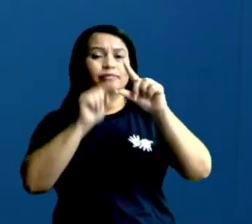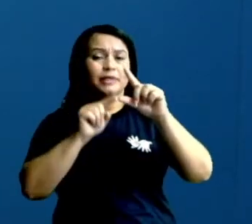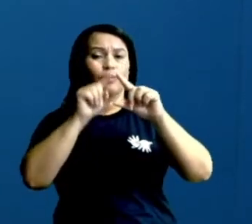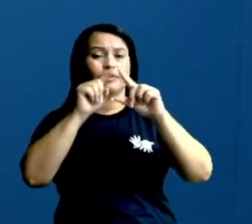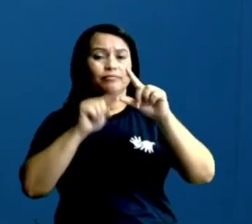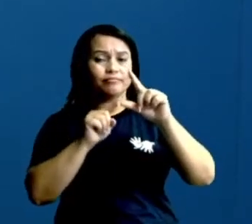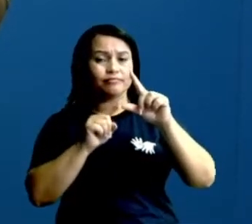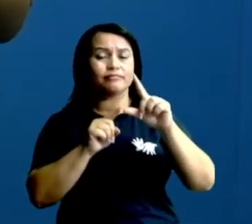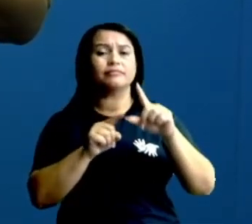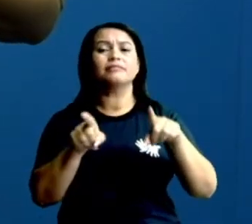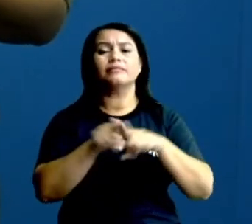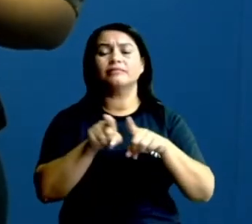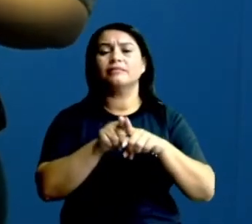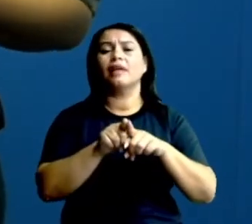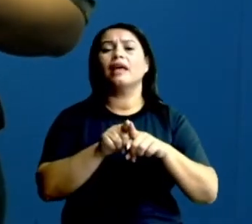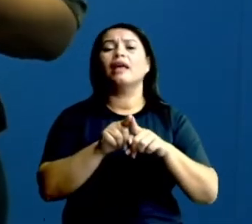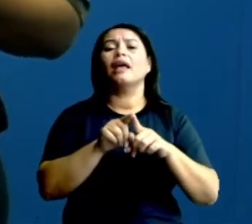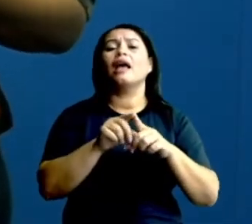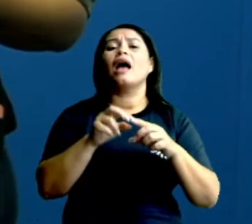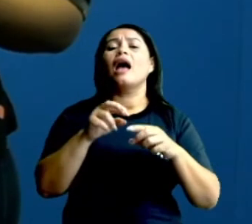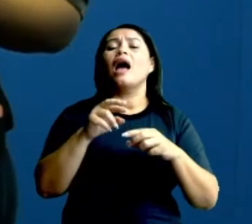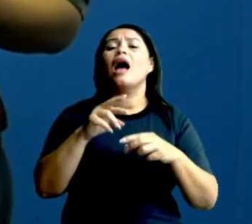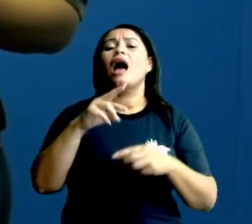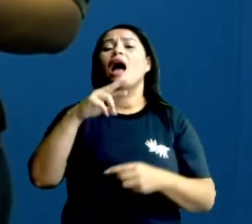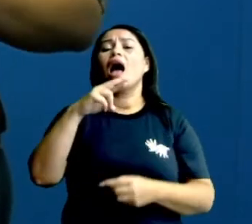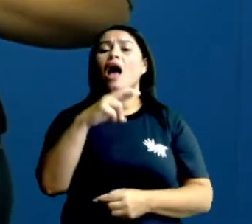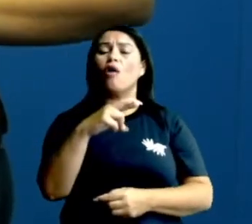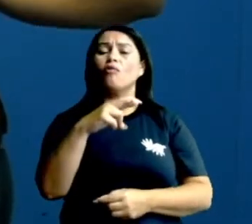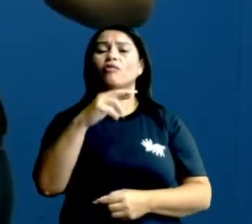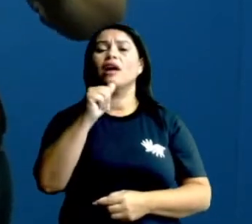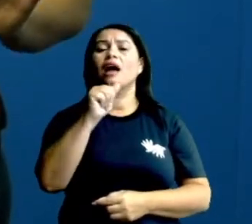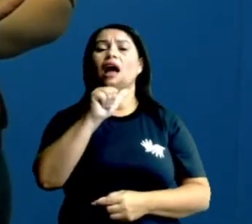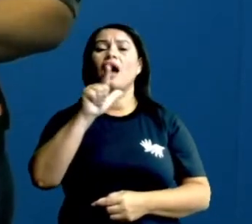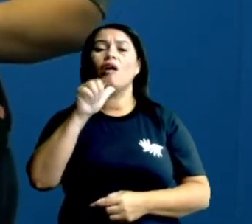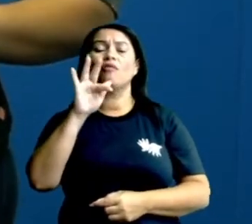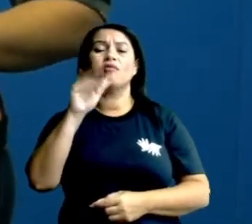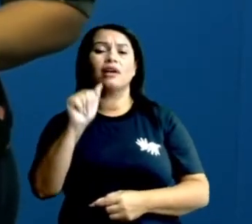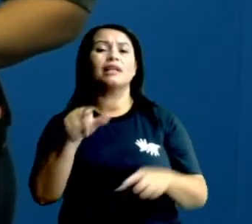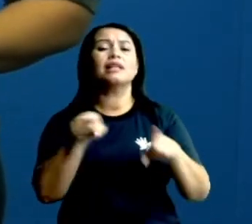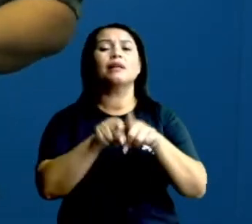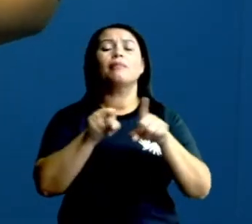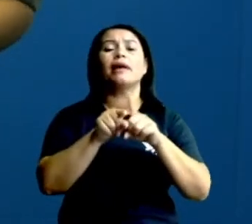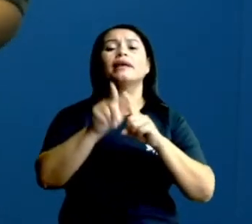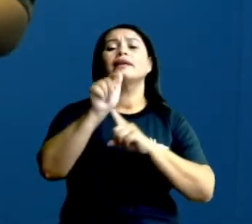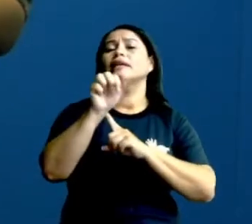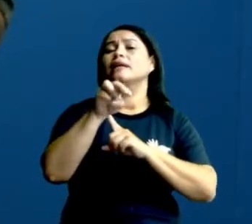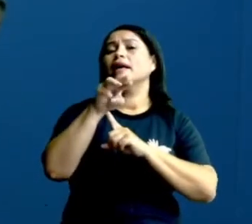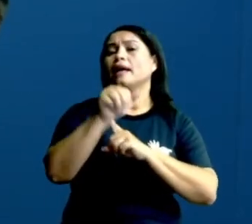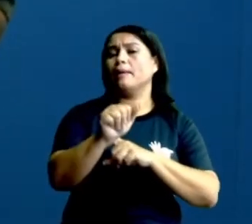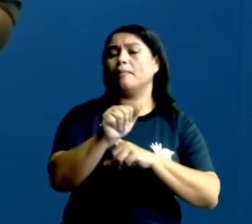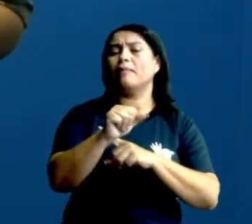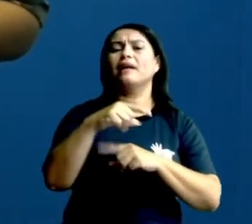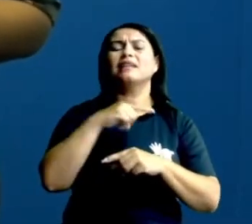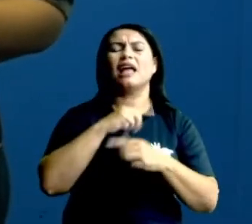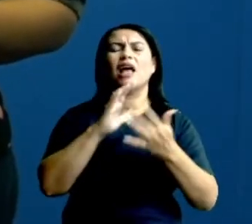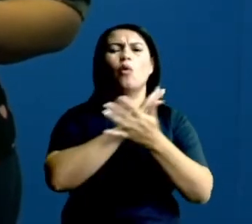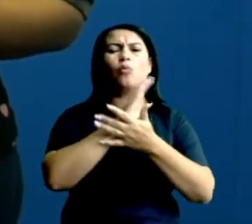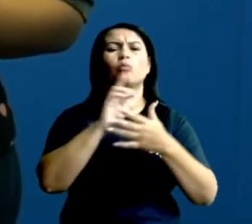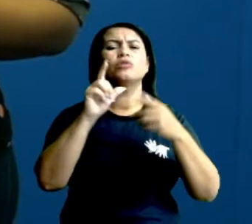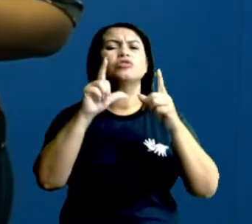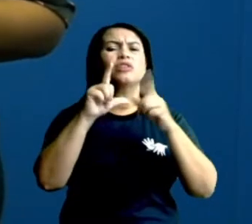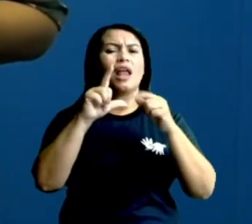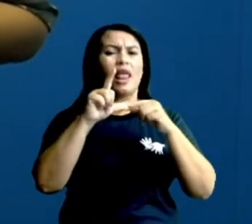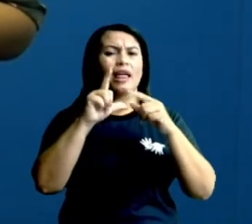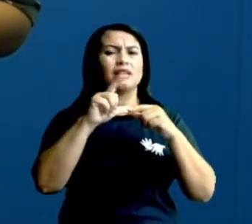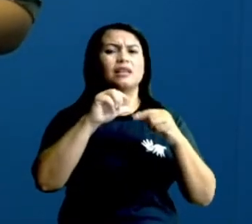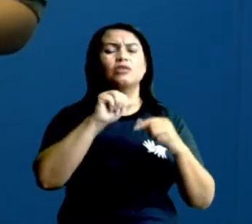grega. Alfa, gama e assim por diante. Tá? Então usamos algumas letras